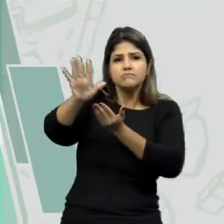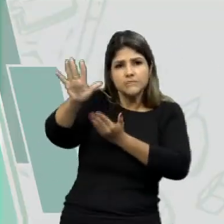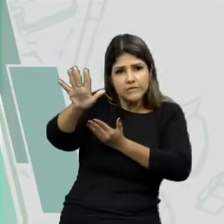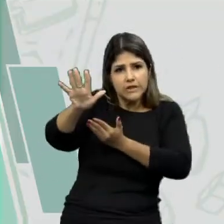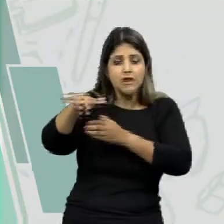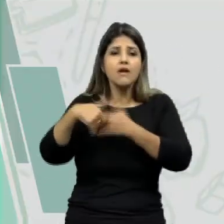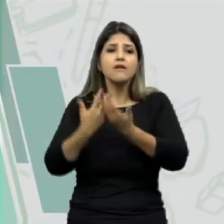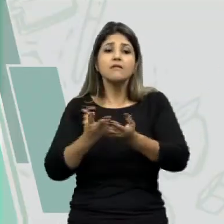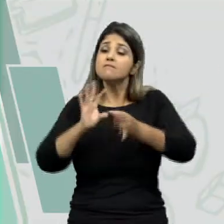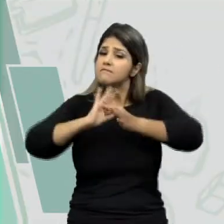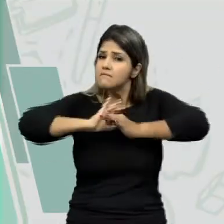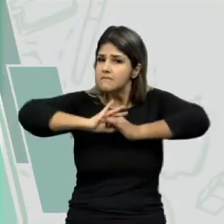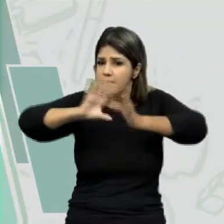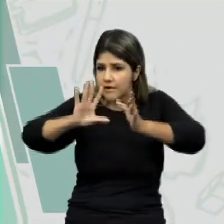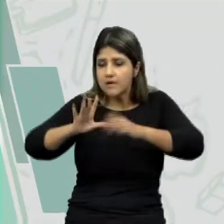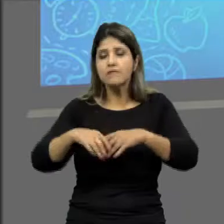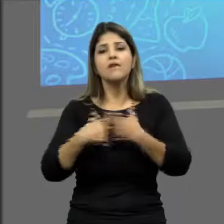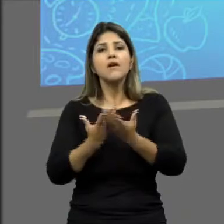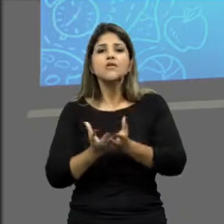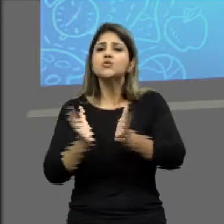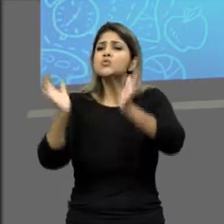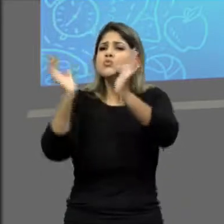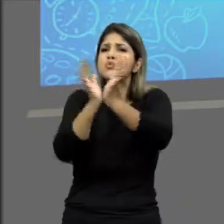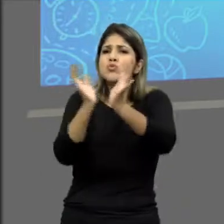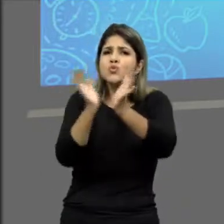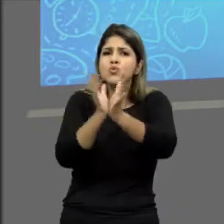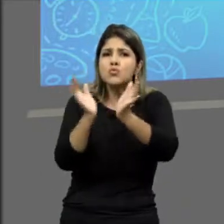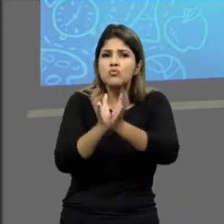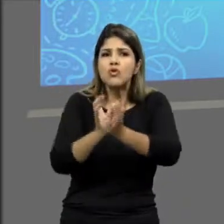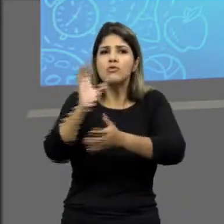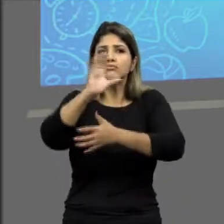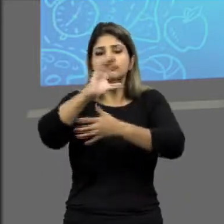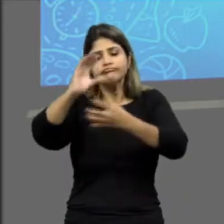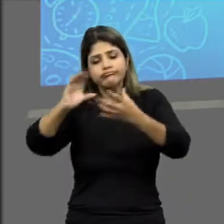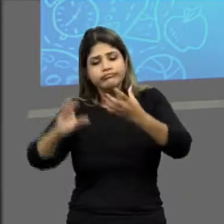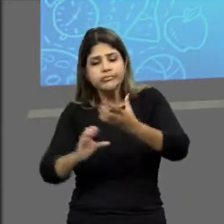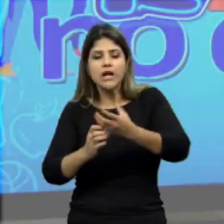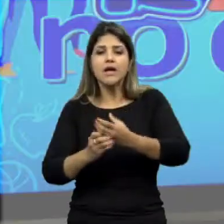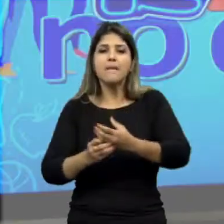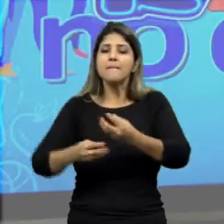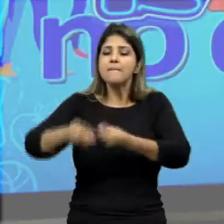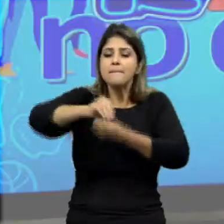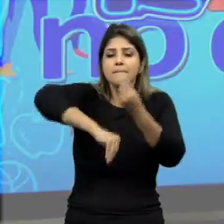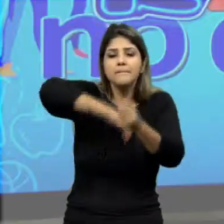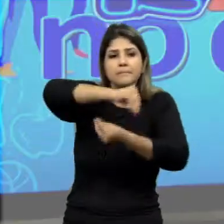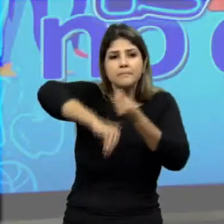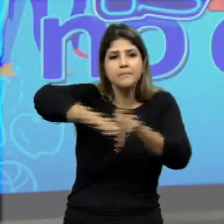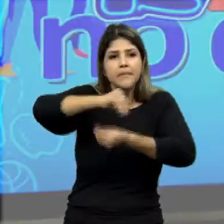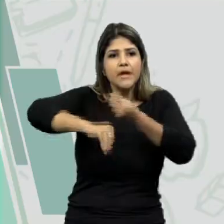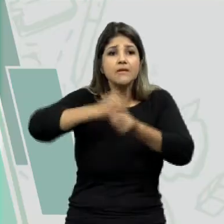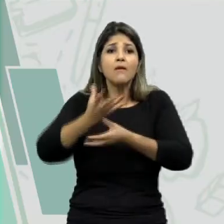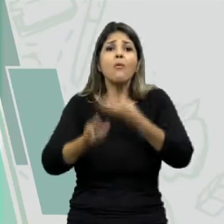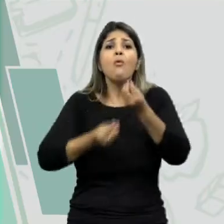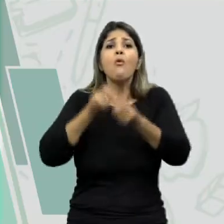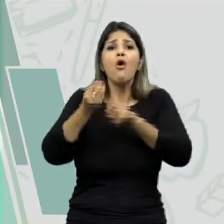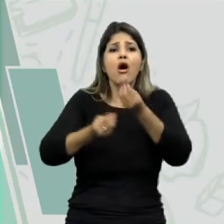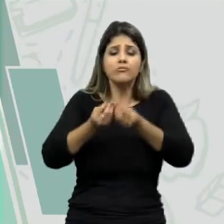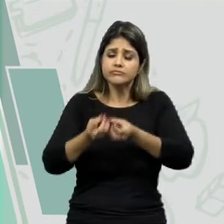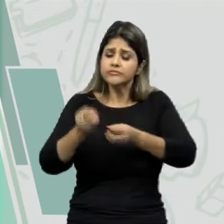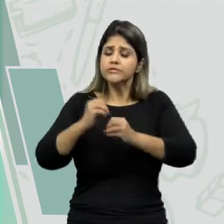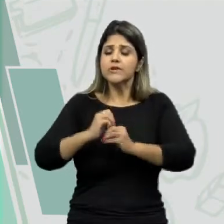que é aberta, que possui extremidades livres. Essas cadeias nós chamamos de cadeias mistas. Agora nós podemos falar quanto à